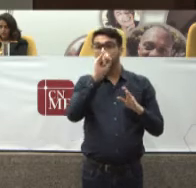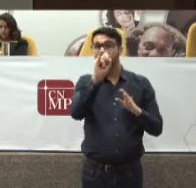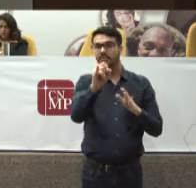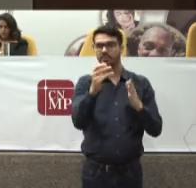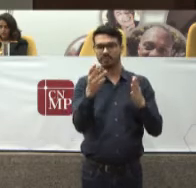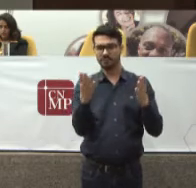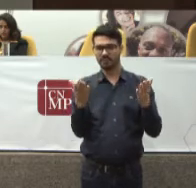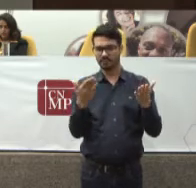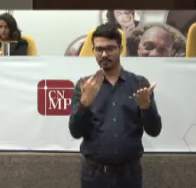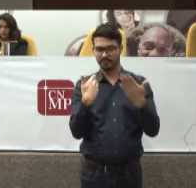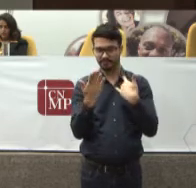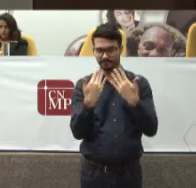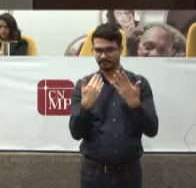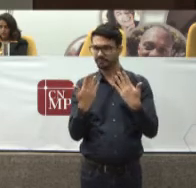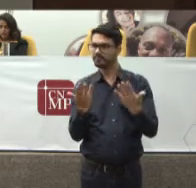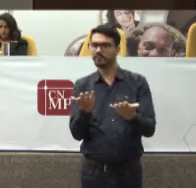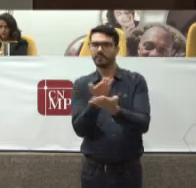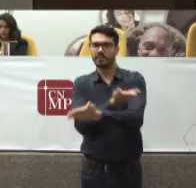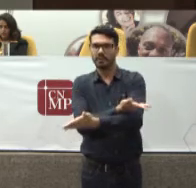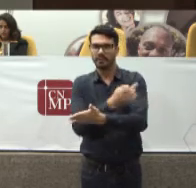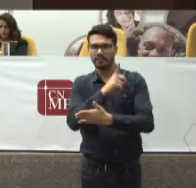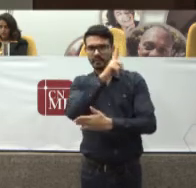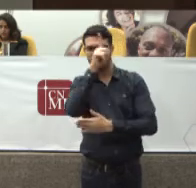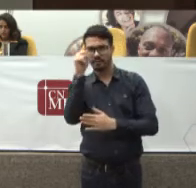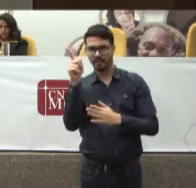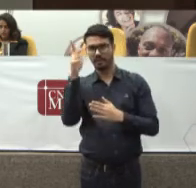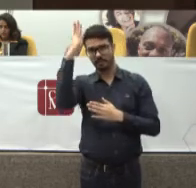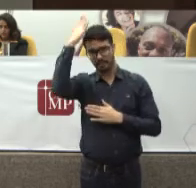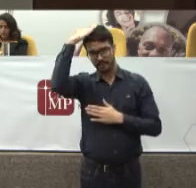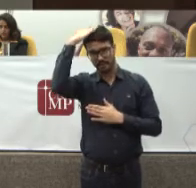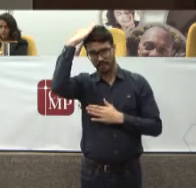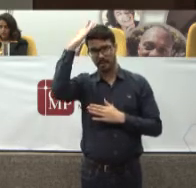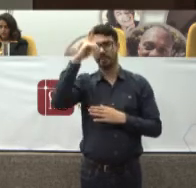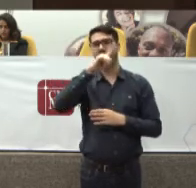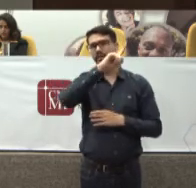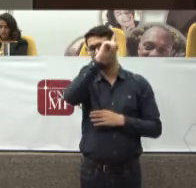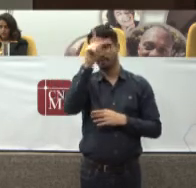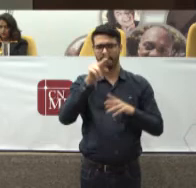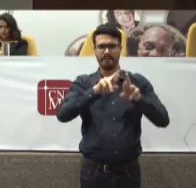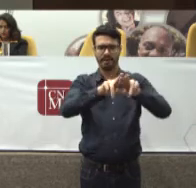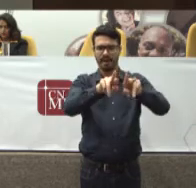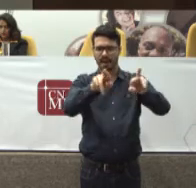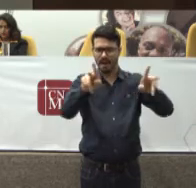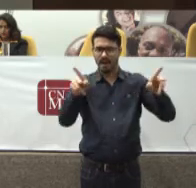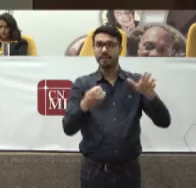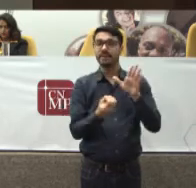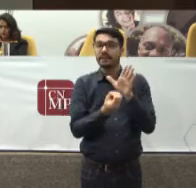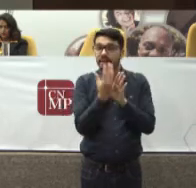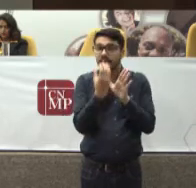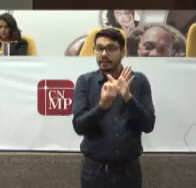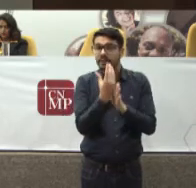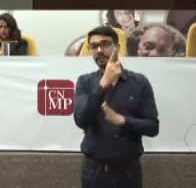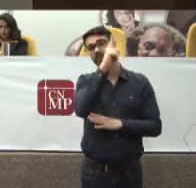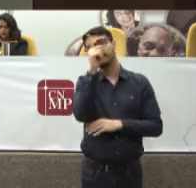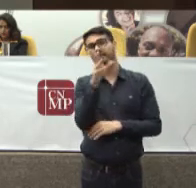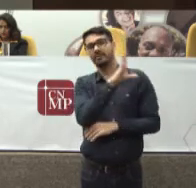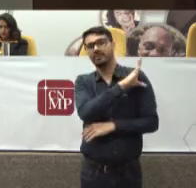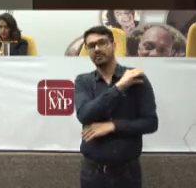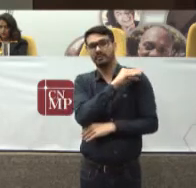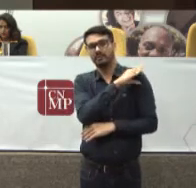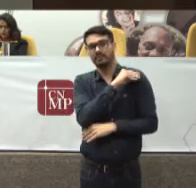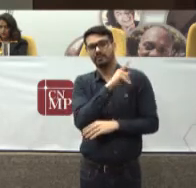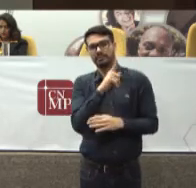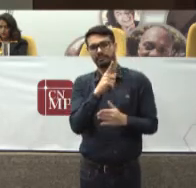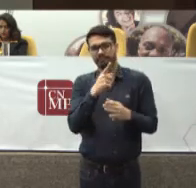Diversos municípios Isso é feito No Paraná É feito em diversos estados Criem comitês Regionais De saúde Para que